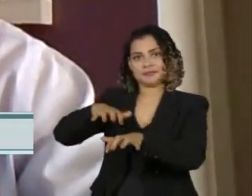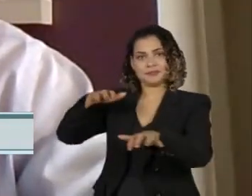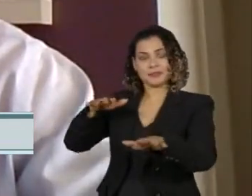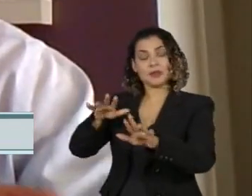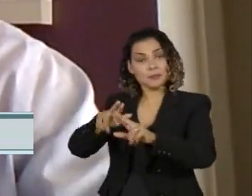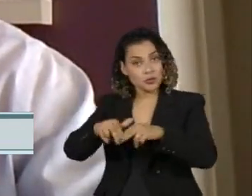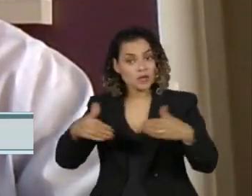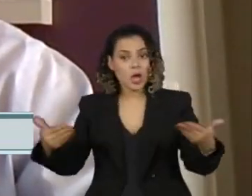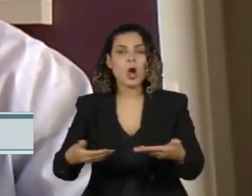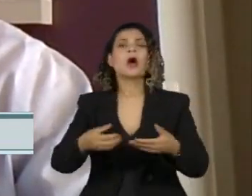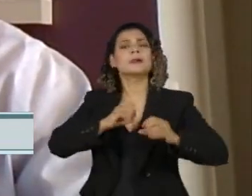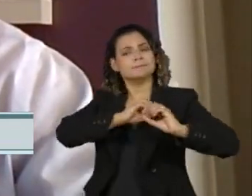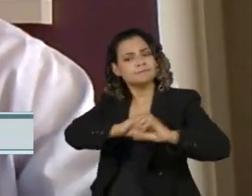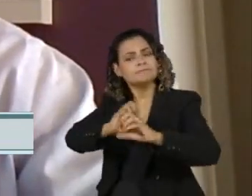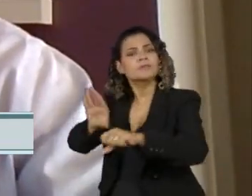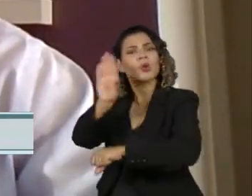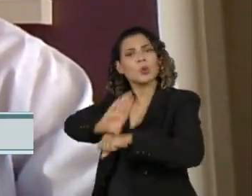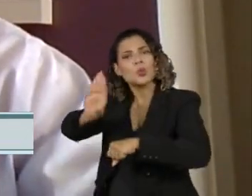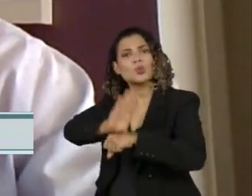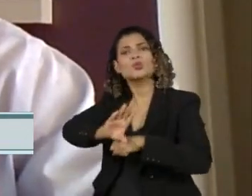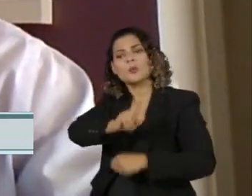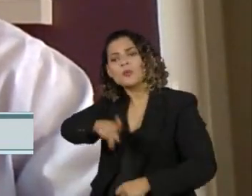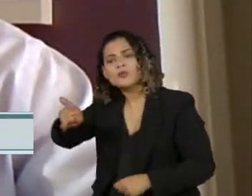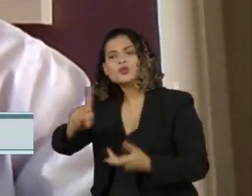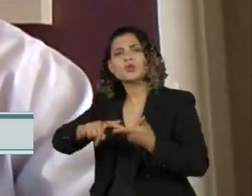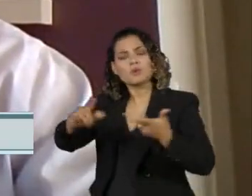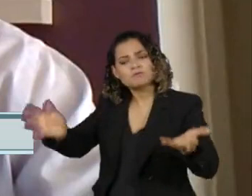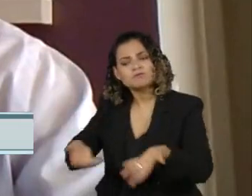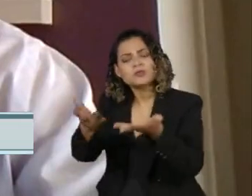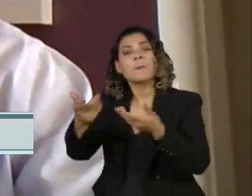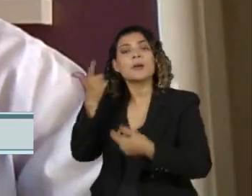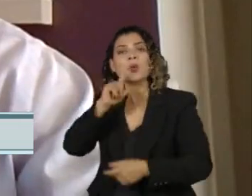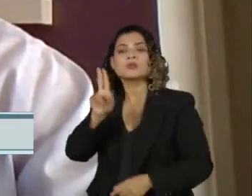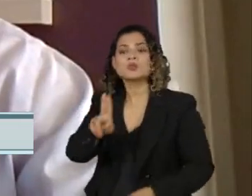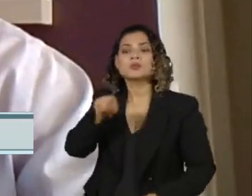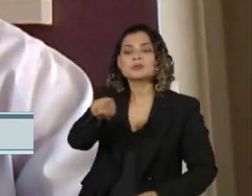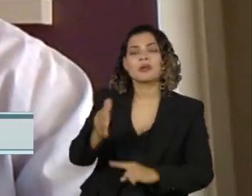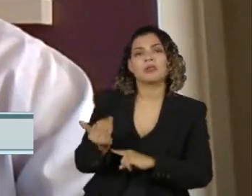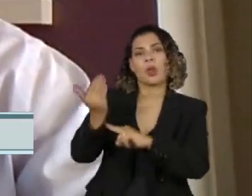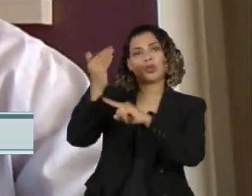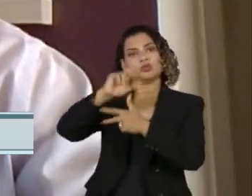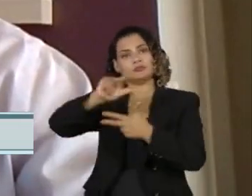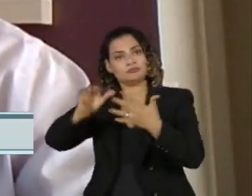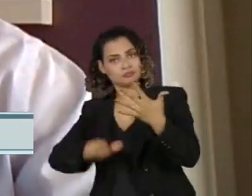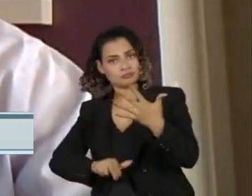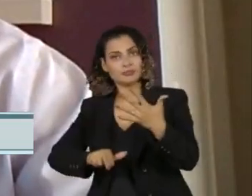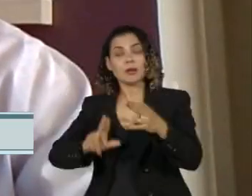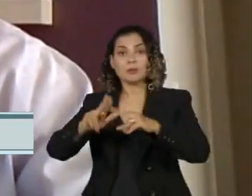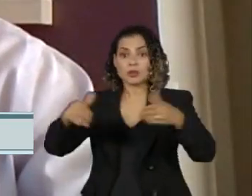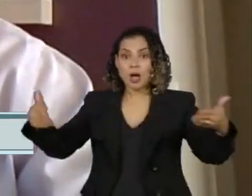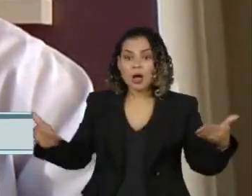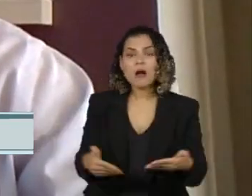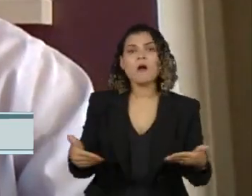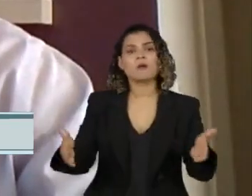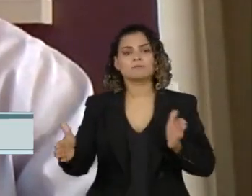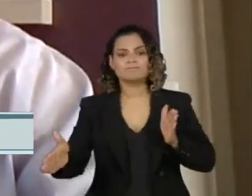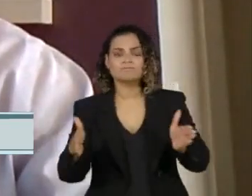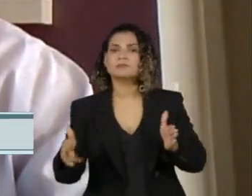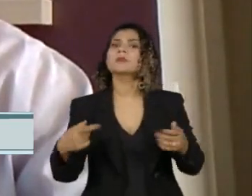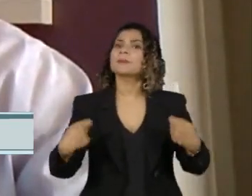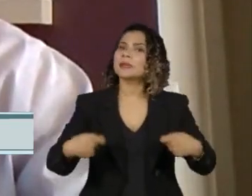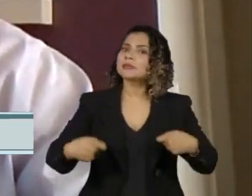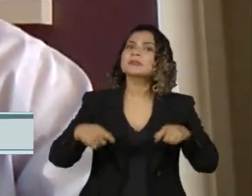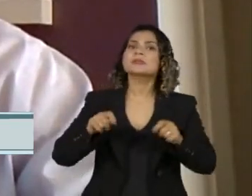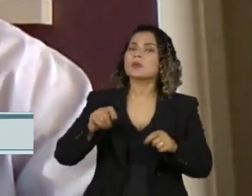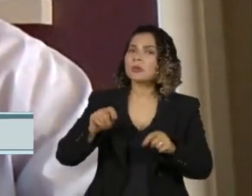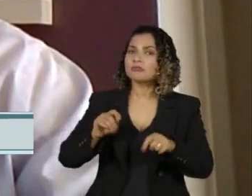formação continuada dos professores o uso dessas novas tecnologias. Vivemos um cenário disruptivo. Isso exige,